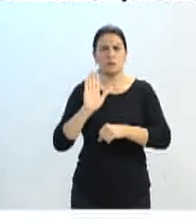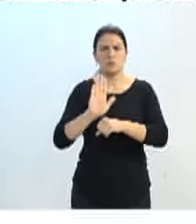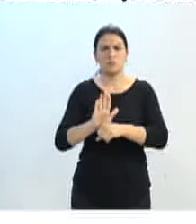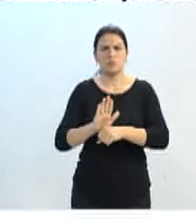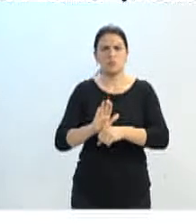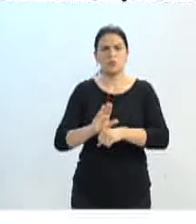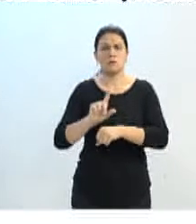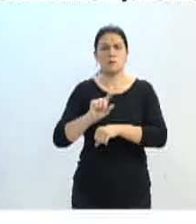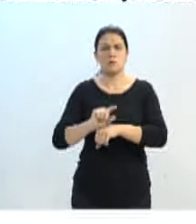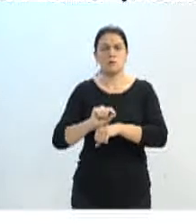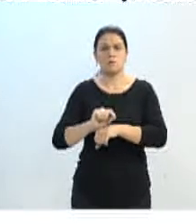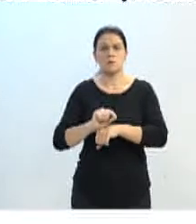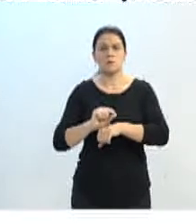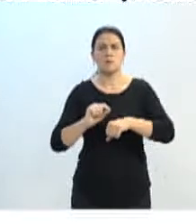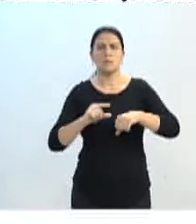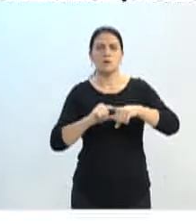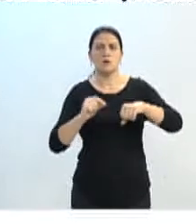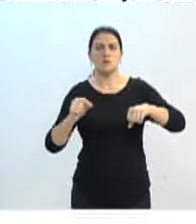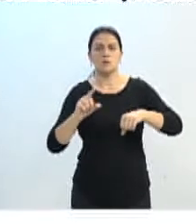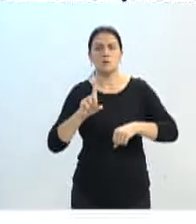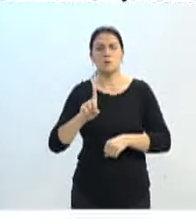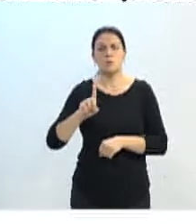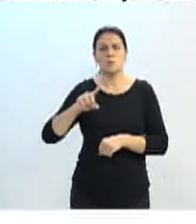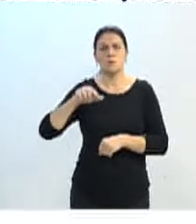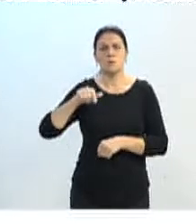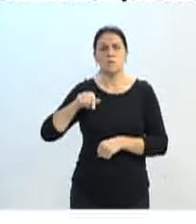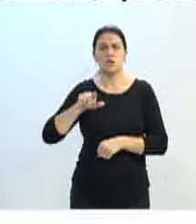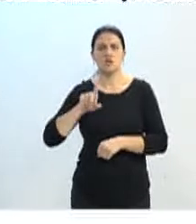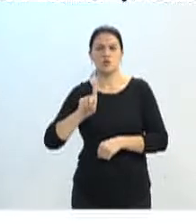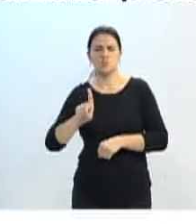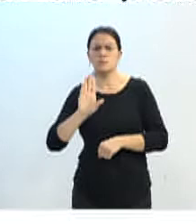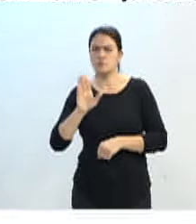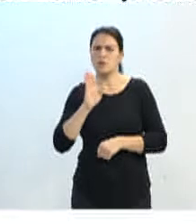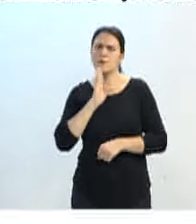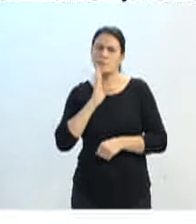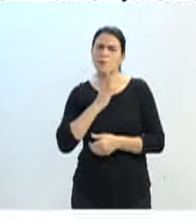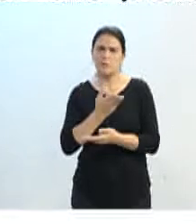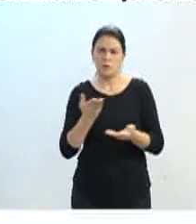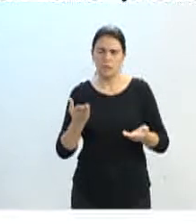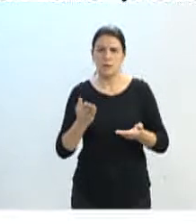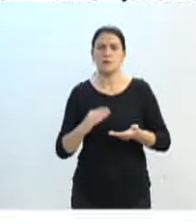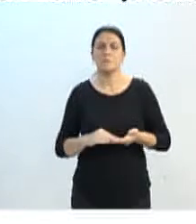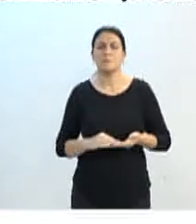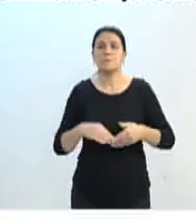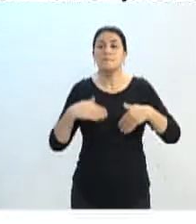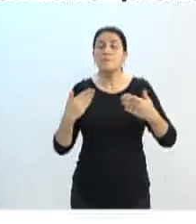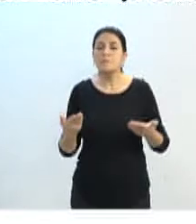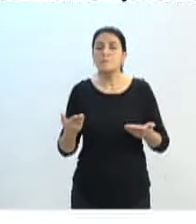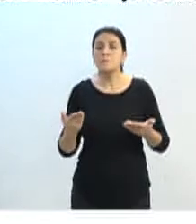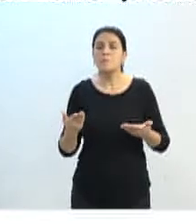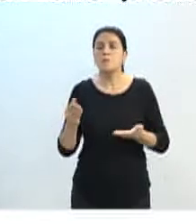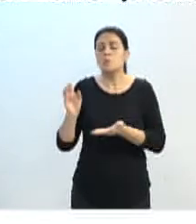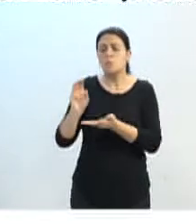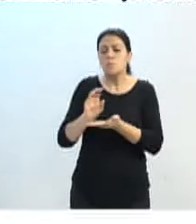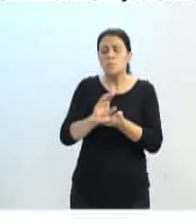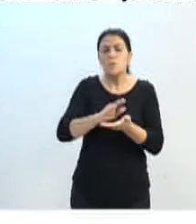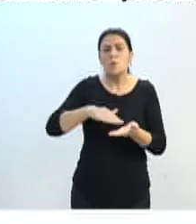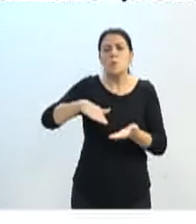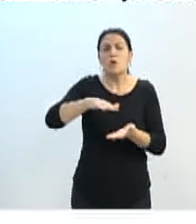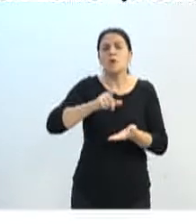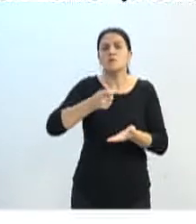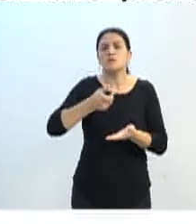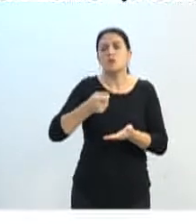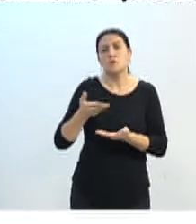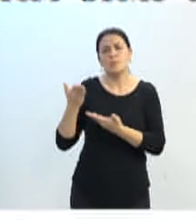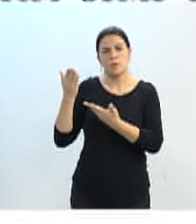com base no artigo 171, que já é de conhecimento de todos. Então, o recurso para esse programa vem